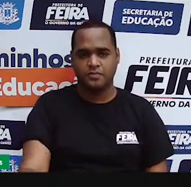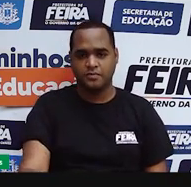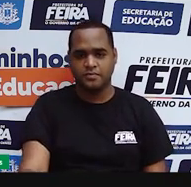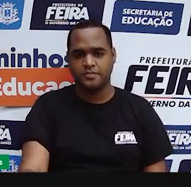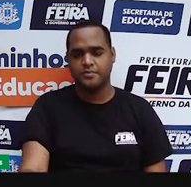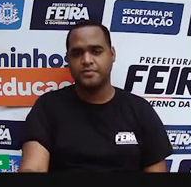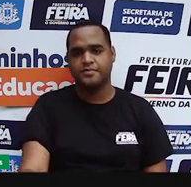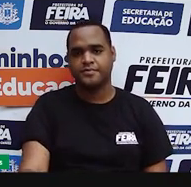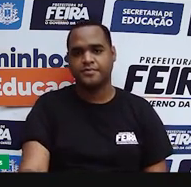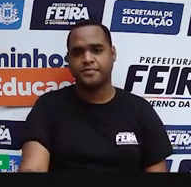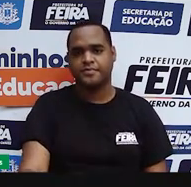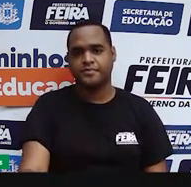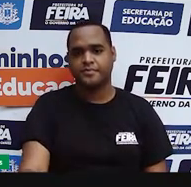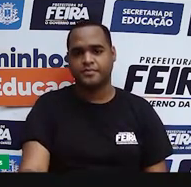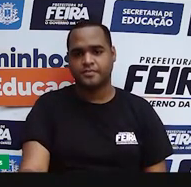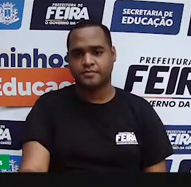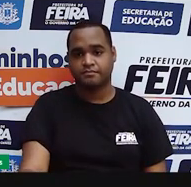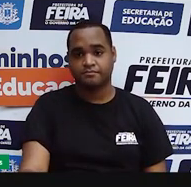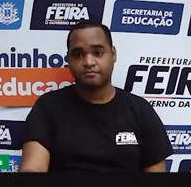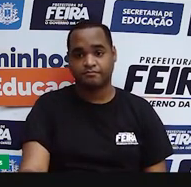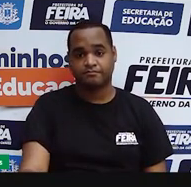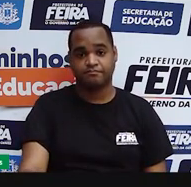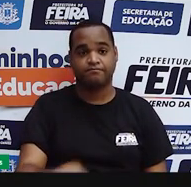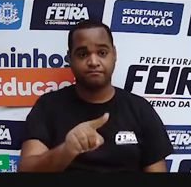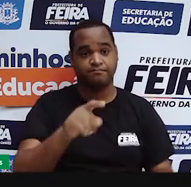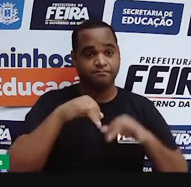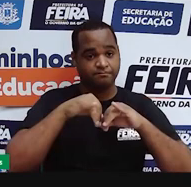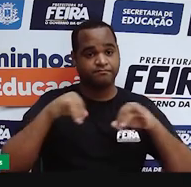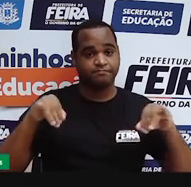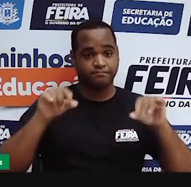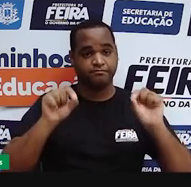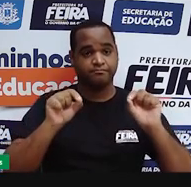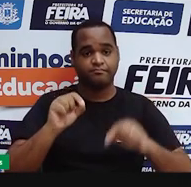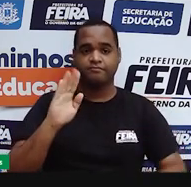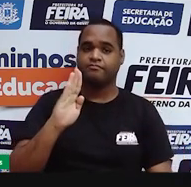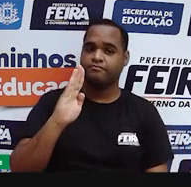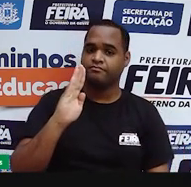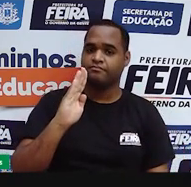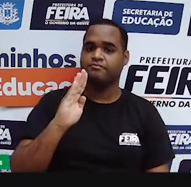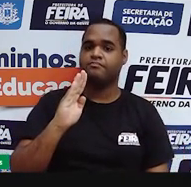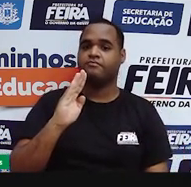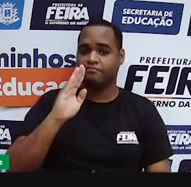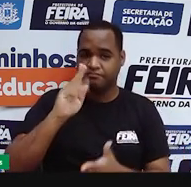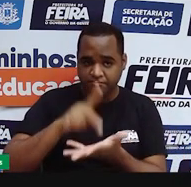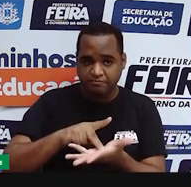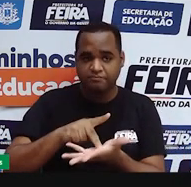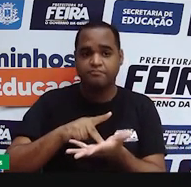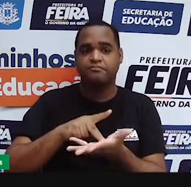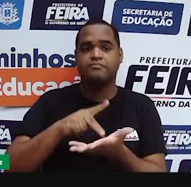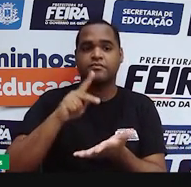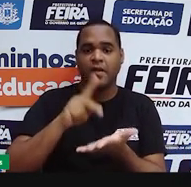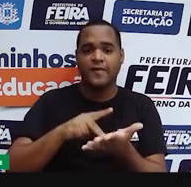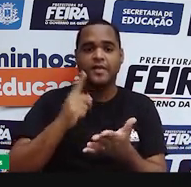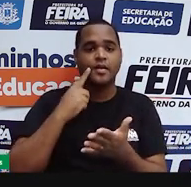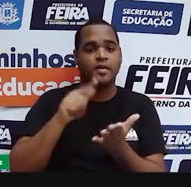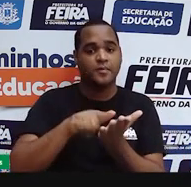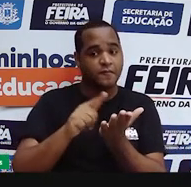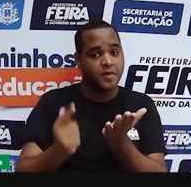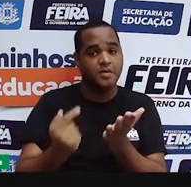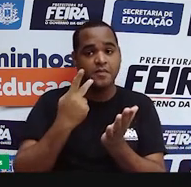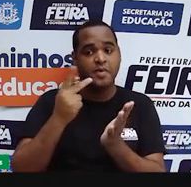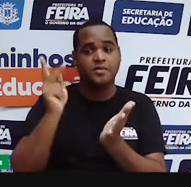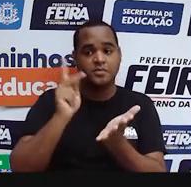Vamos lá descobrir? Essa notícia também é fato. Saiu lá na revista Isto É.